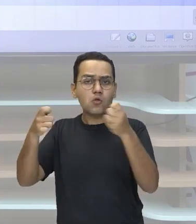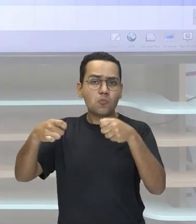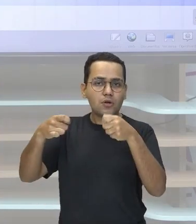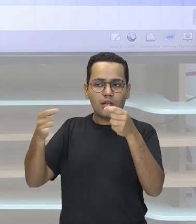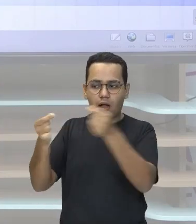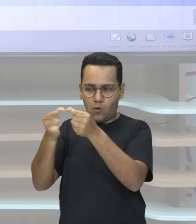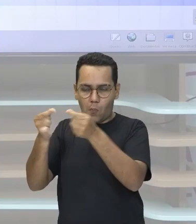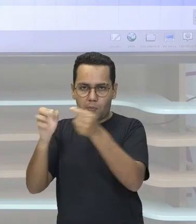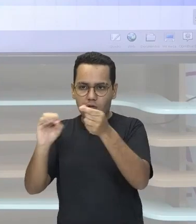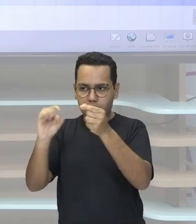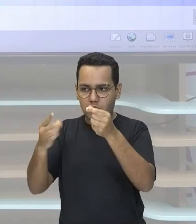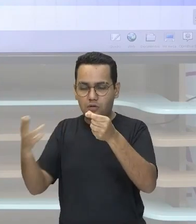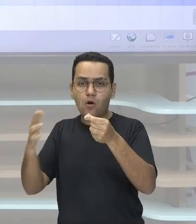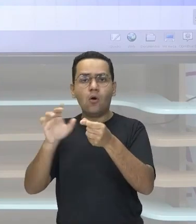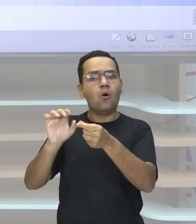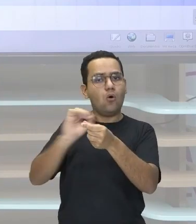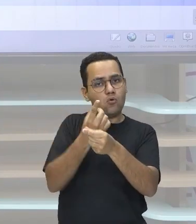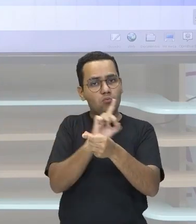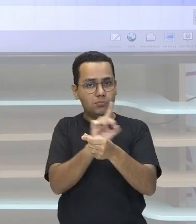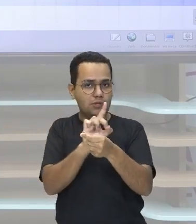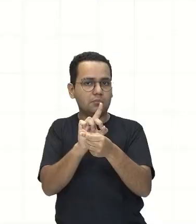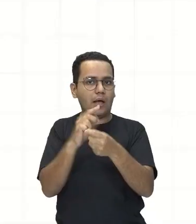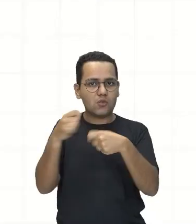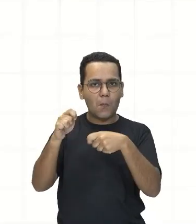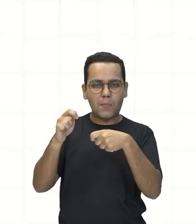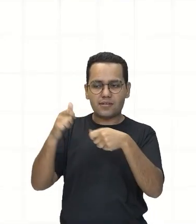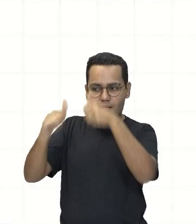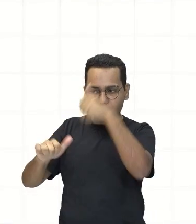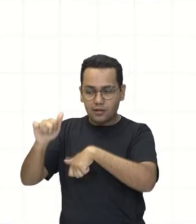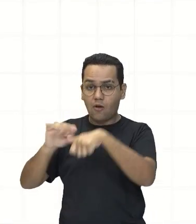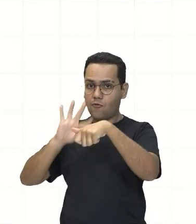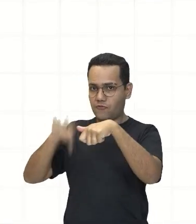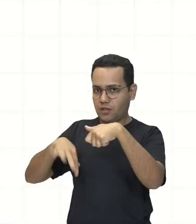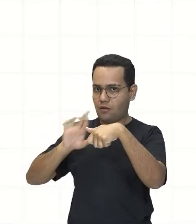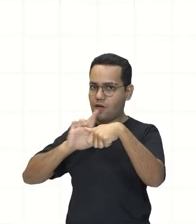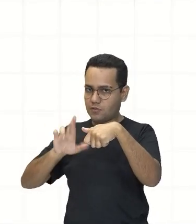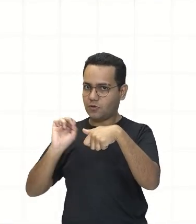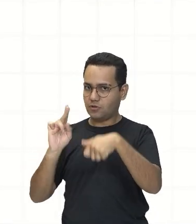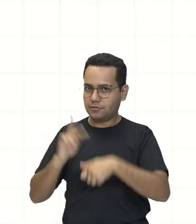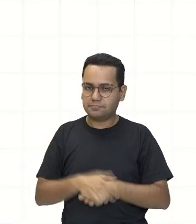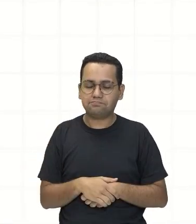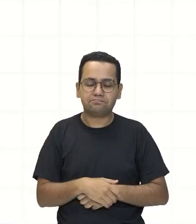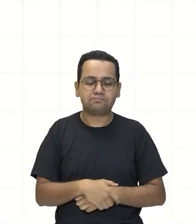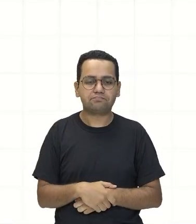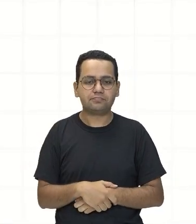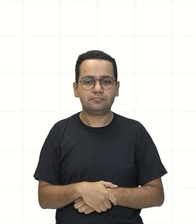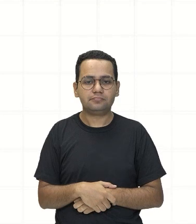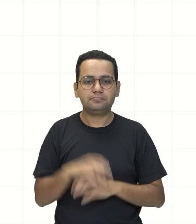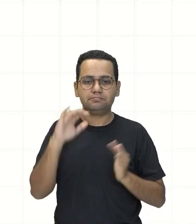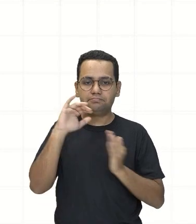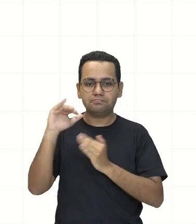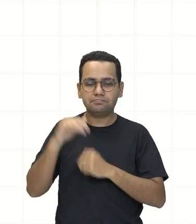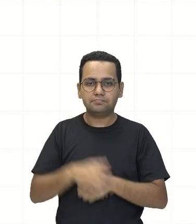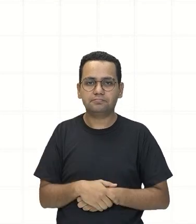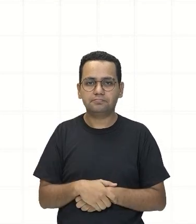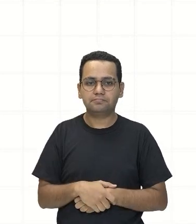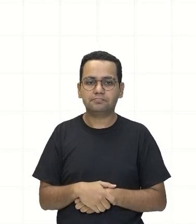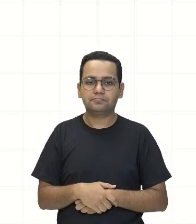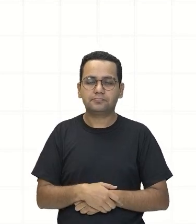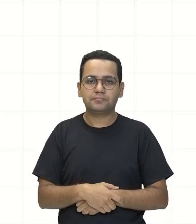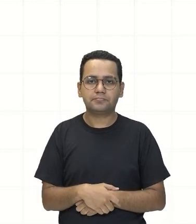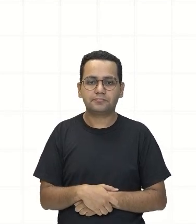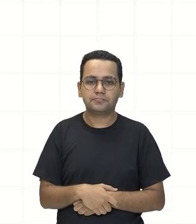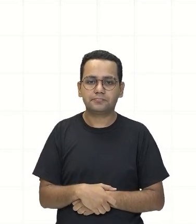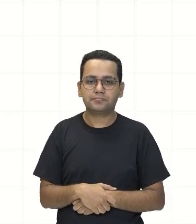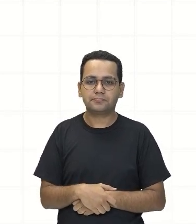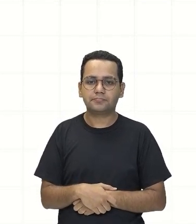A segunda parte Dessa operação Me segue Então na segunda parte O que eu tenho? Eu optei Por